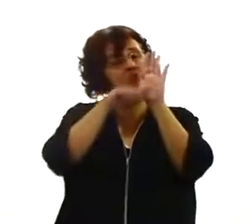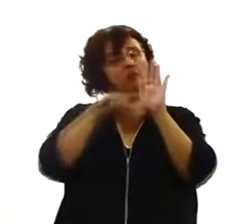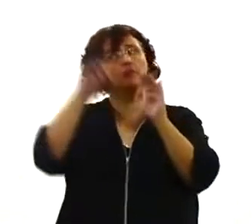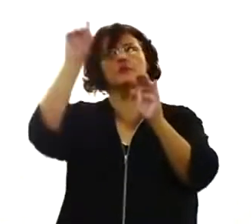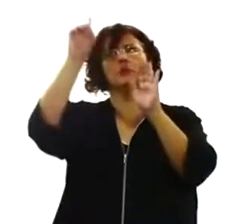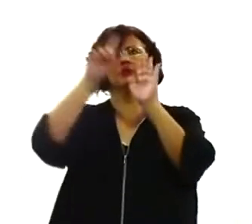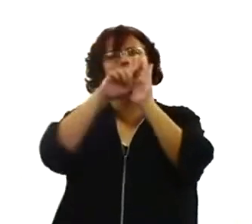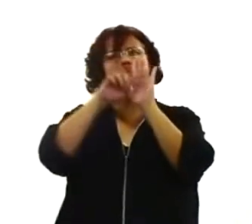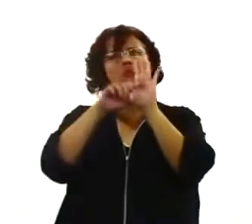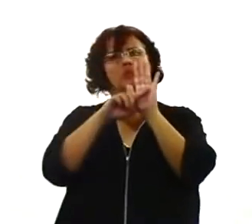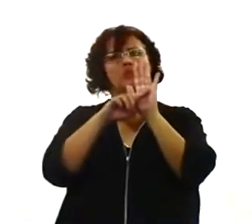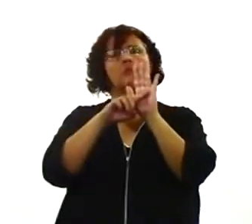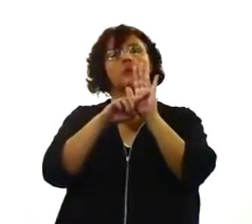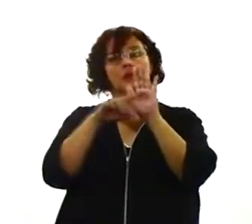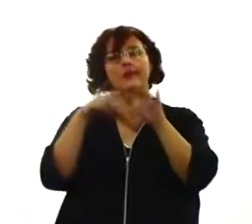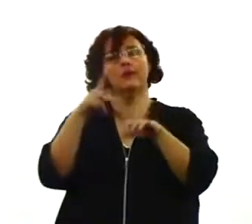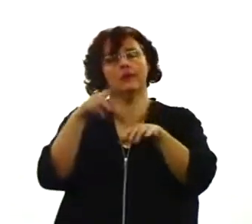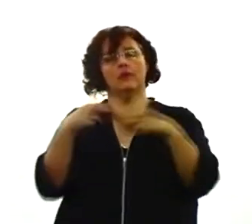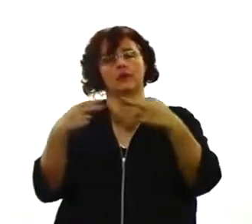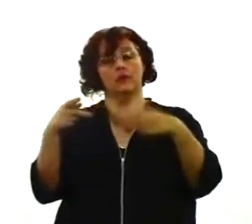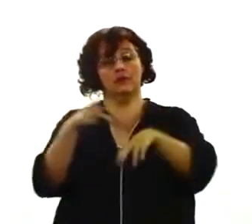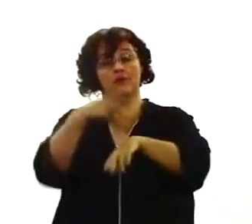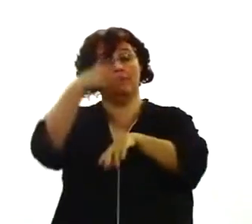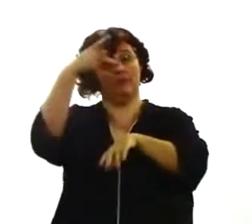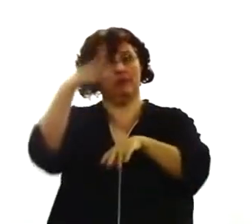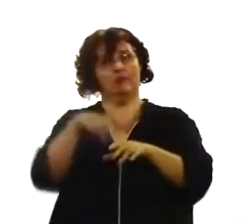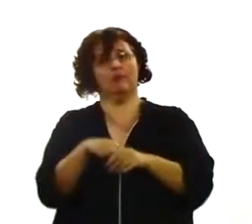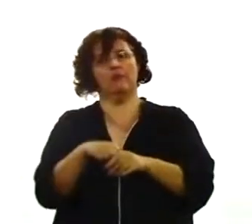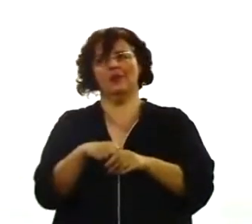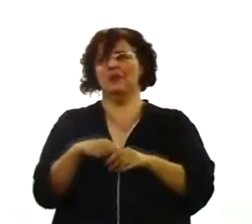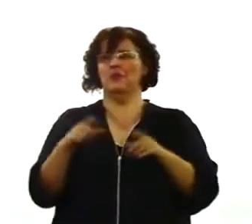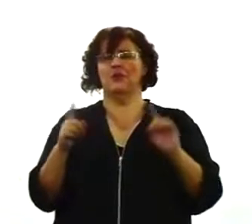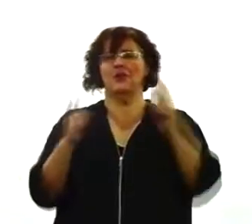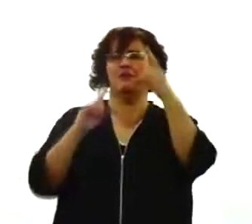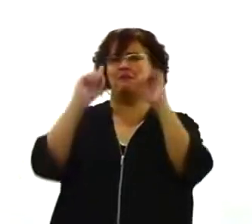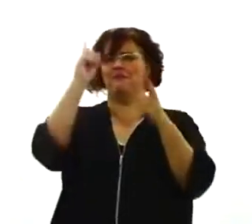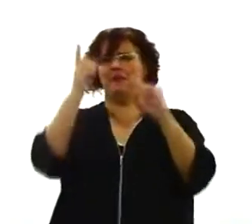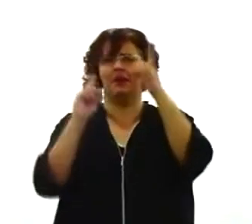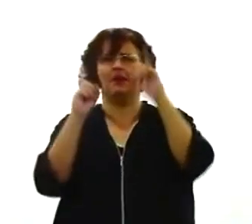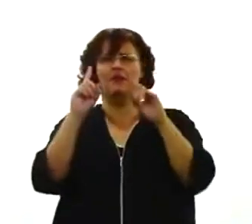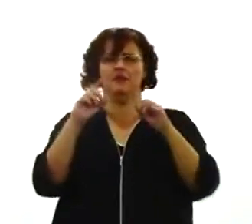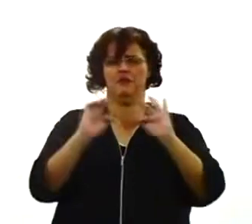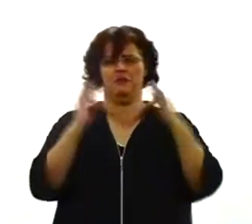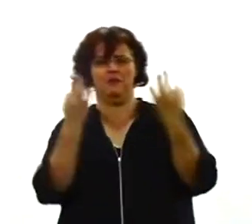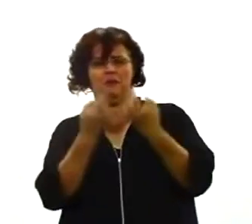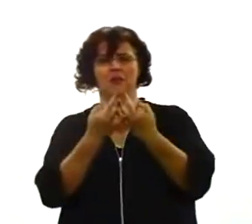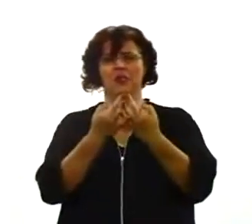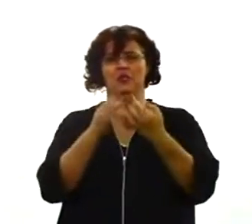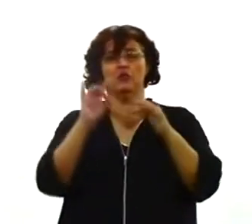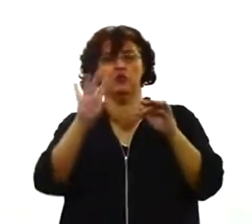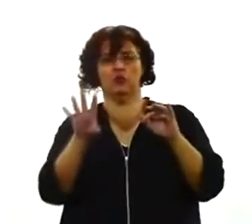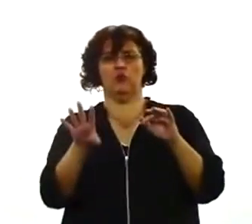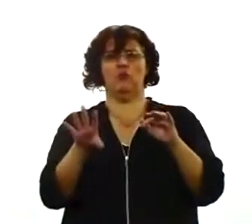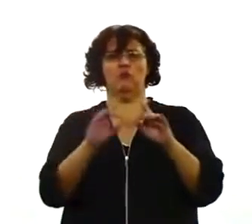em que inclui a Páscoa, não é fazer da Páscoa uma festa de família, um momento no calendário litúrgico.